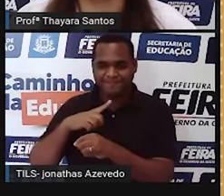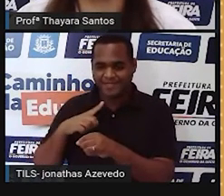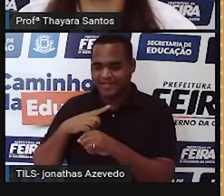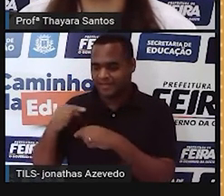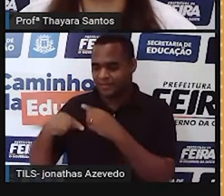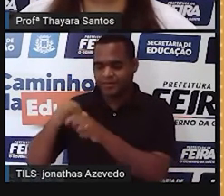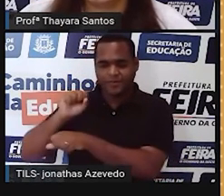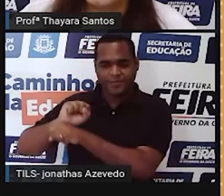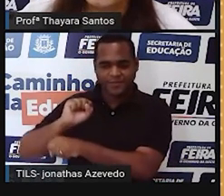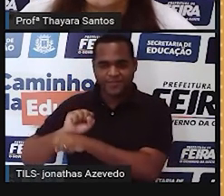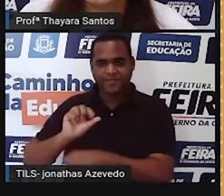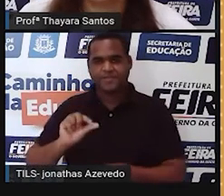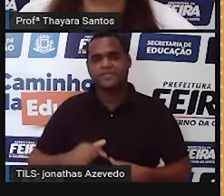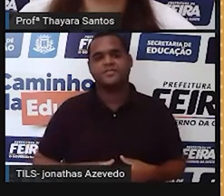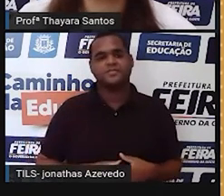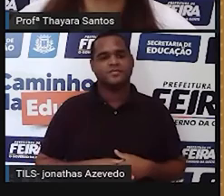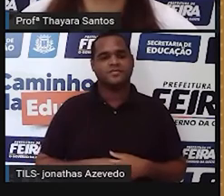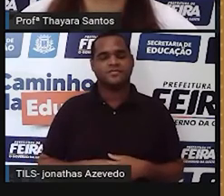masculina.